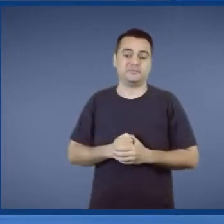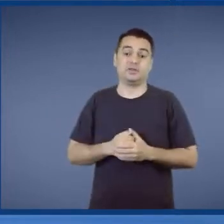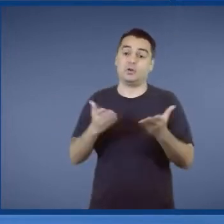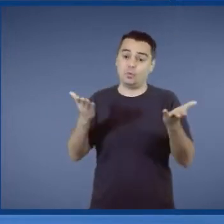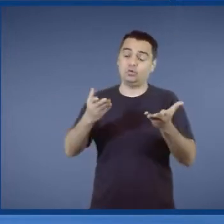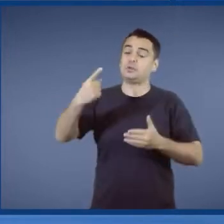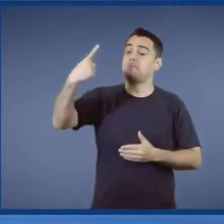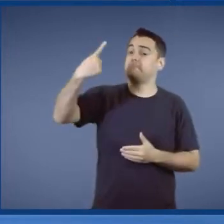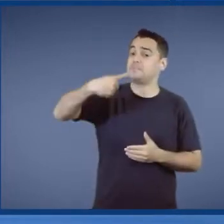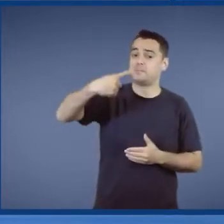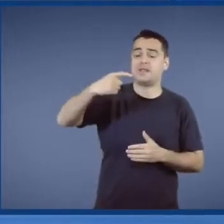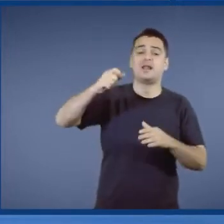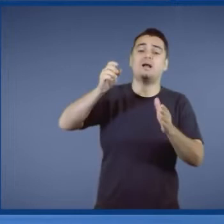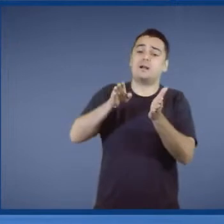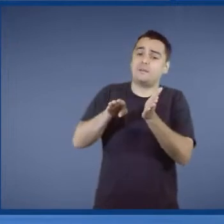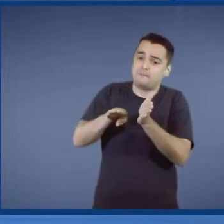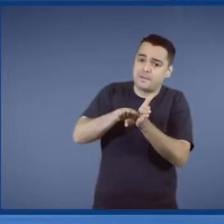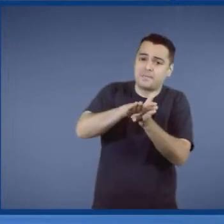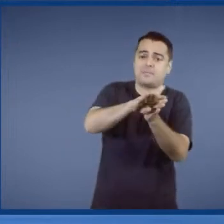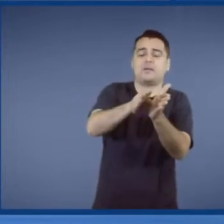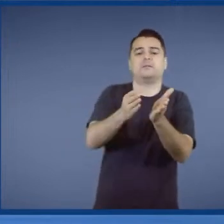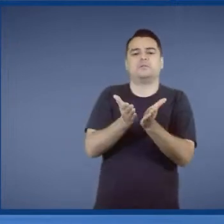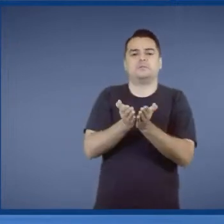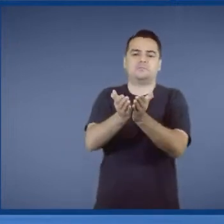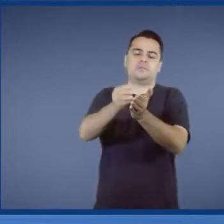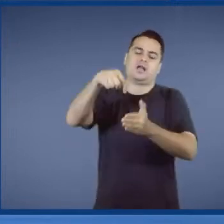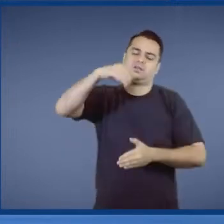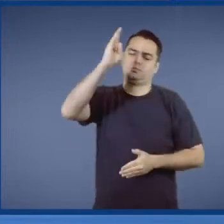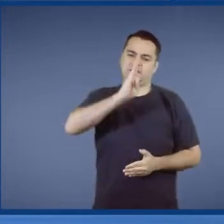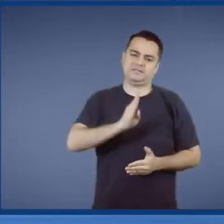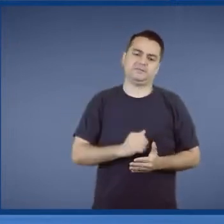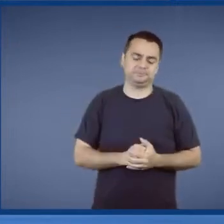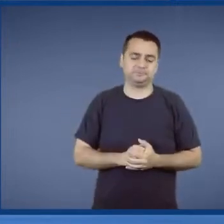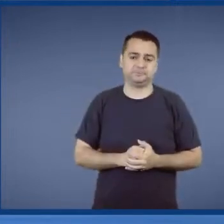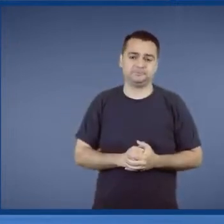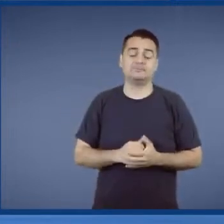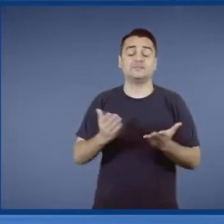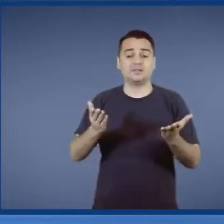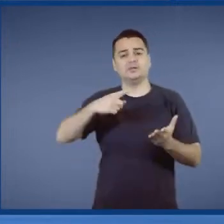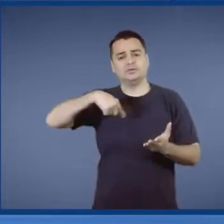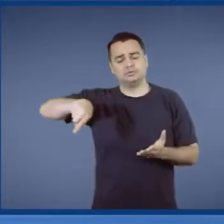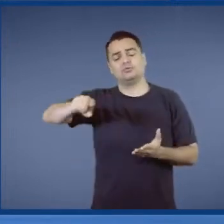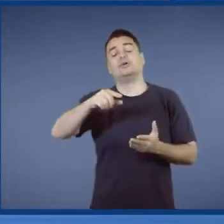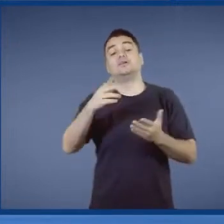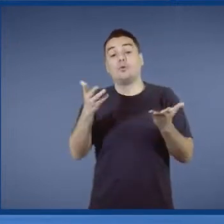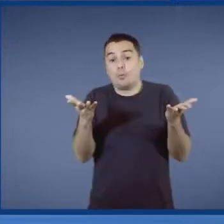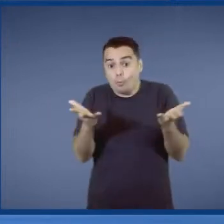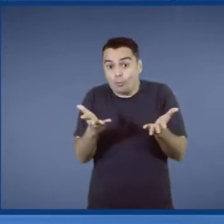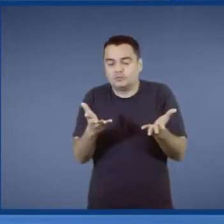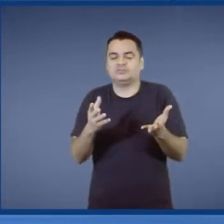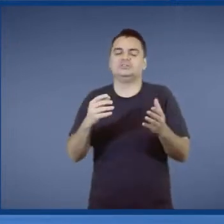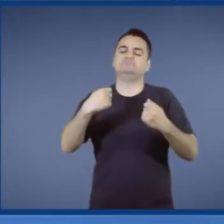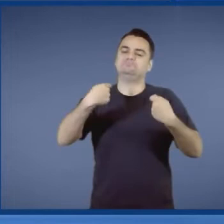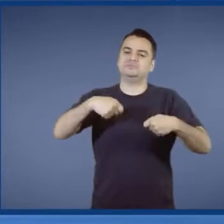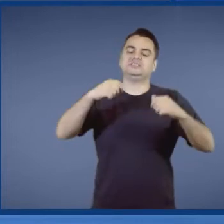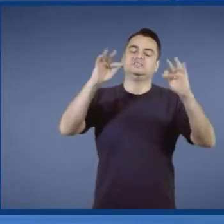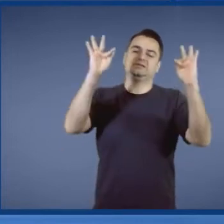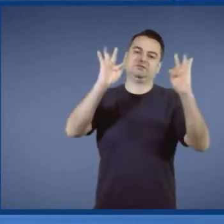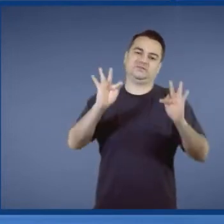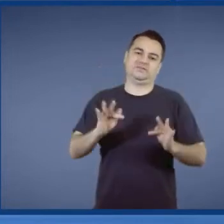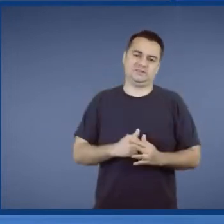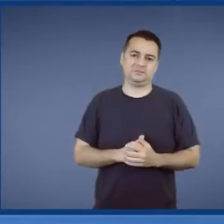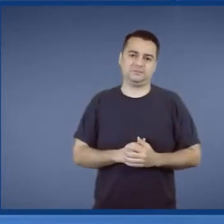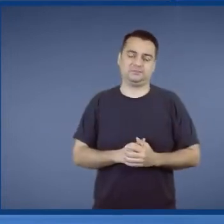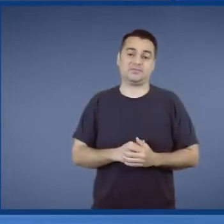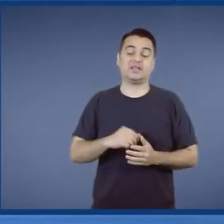privatização portuária da nossa história. E é por isso que a gente tem que estar extremamente feliz. O